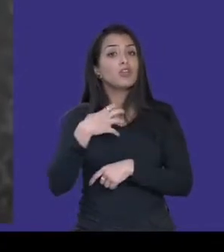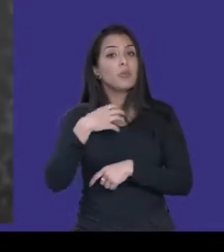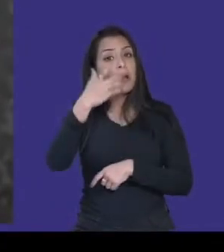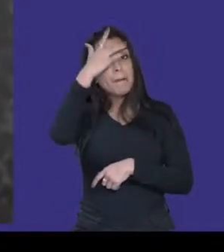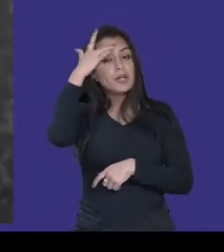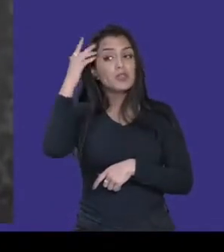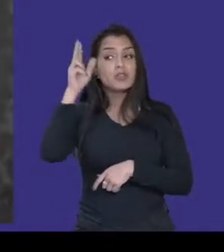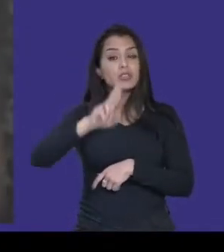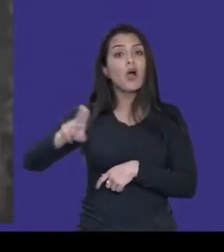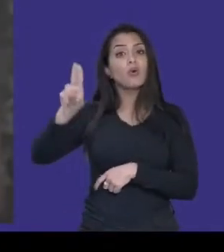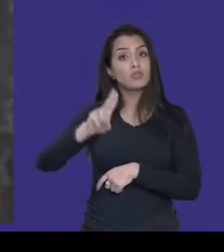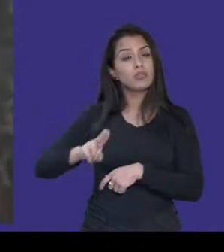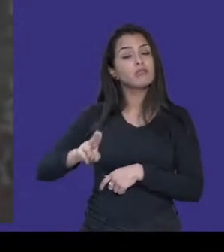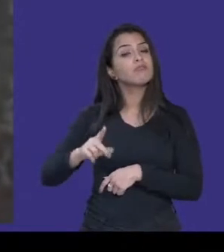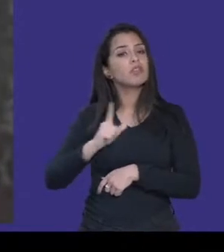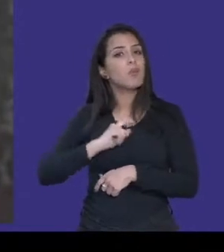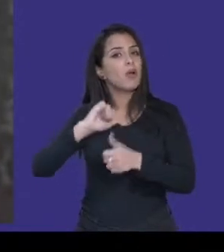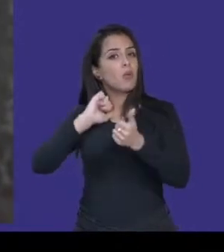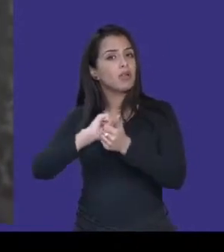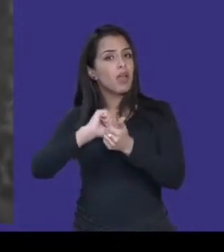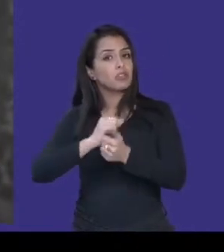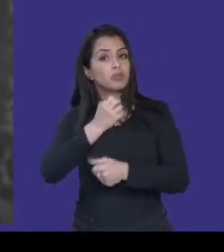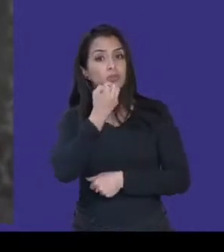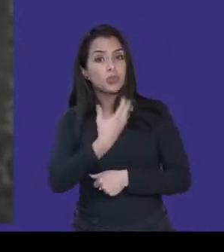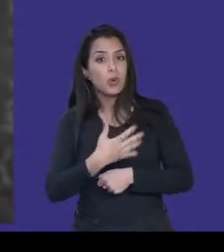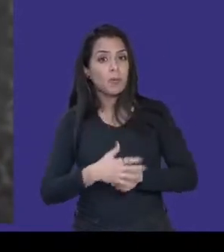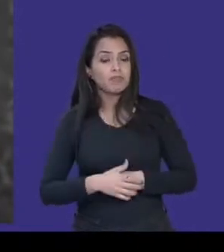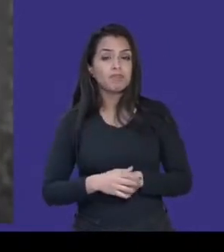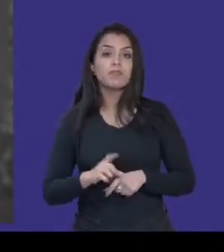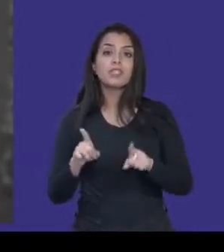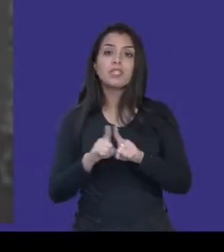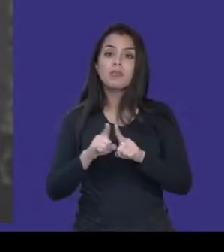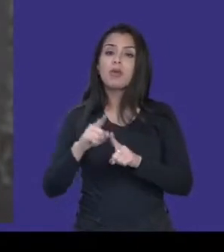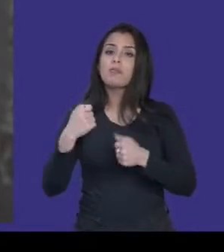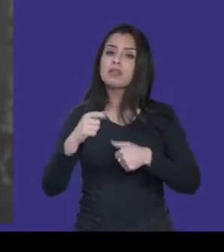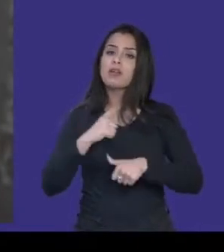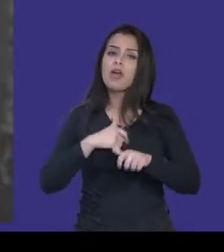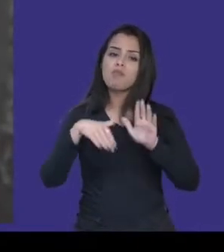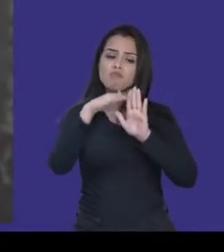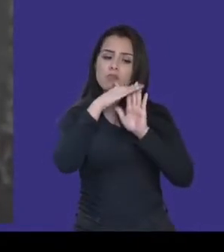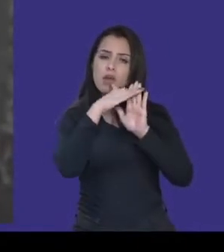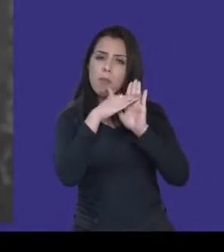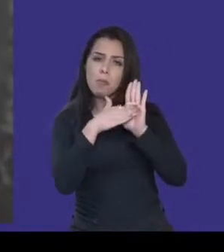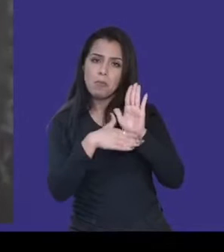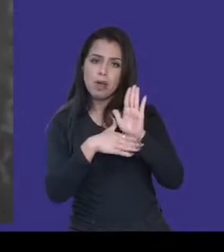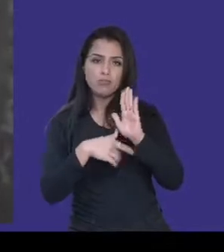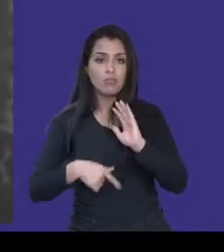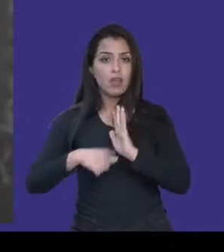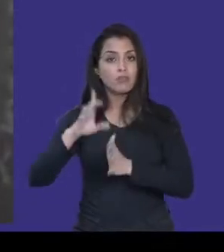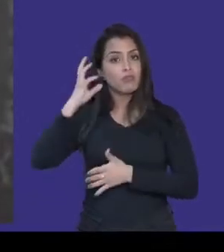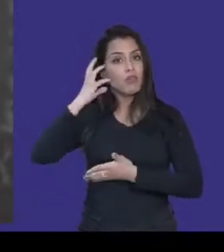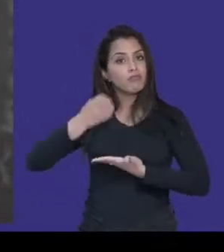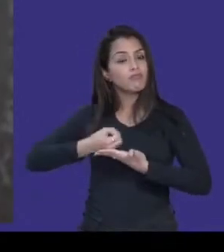confiança. E uma sugestão é começar com o script de podcast, se disponível, e editar conforme necessário, né? Muitos